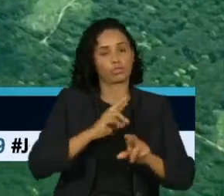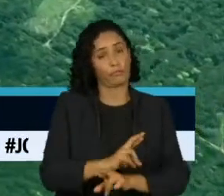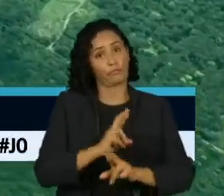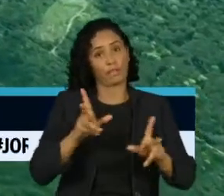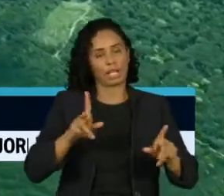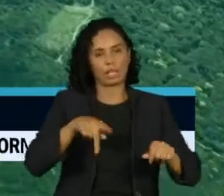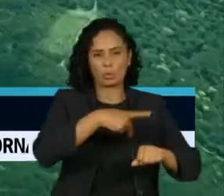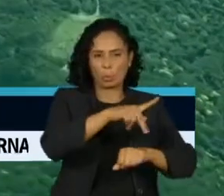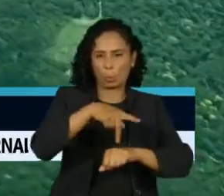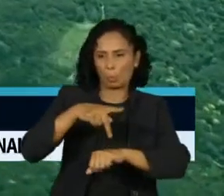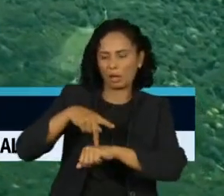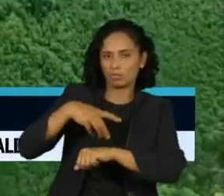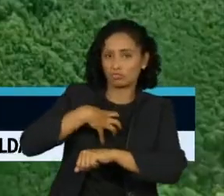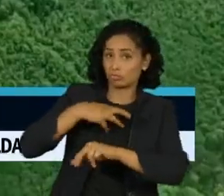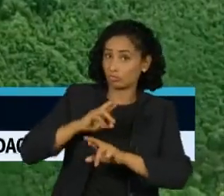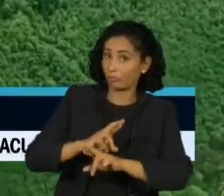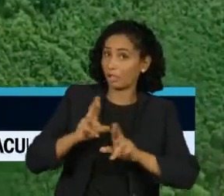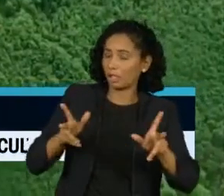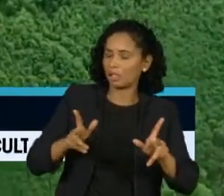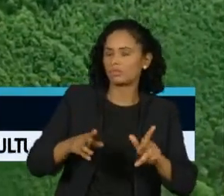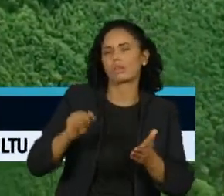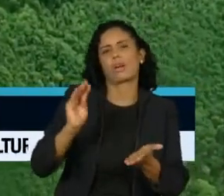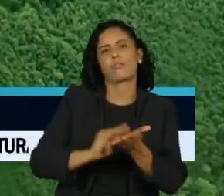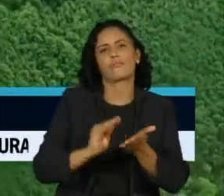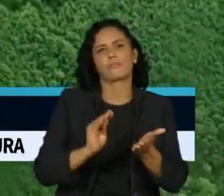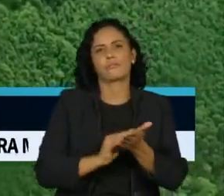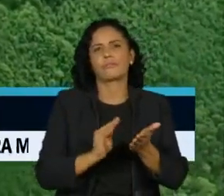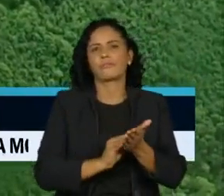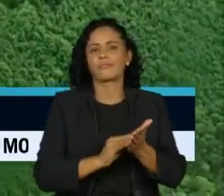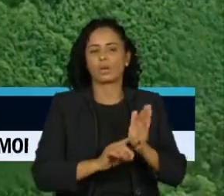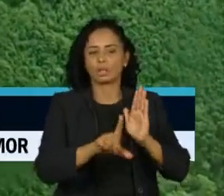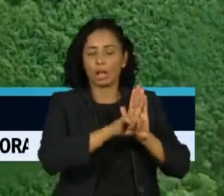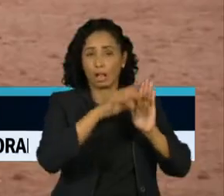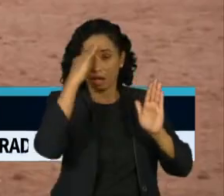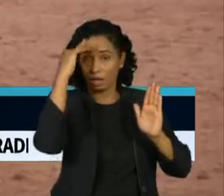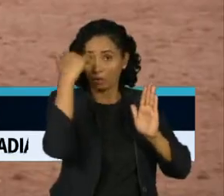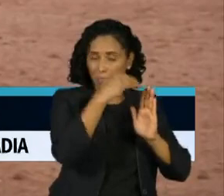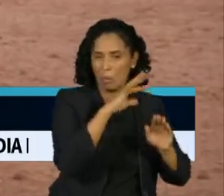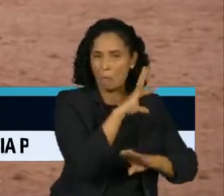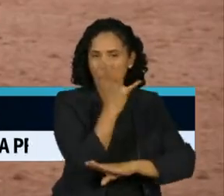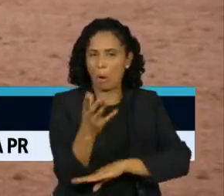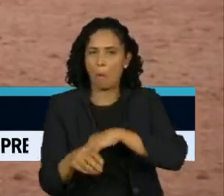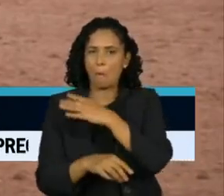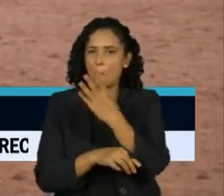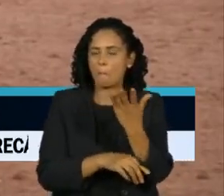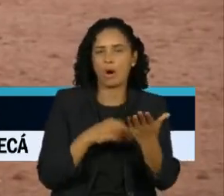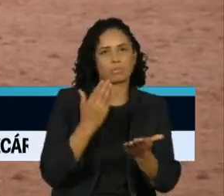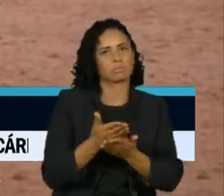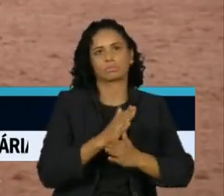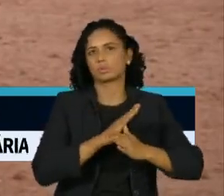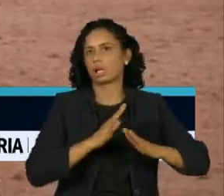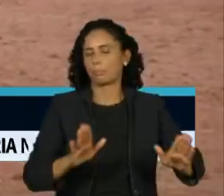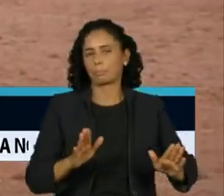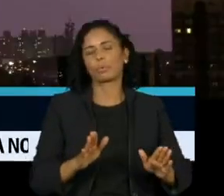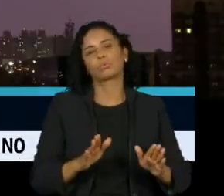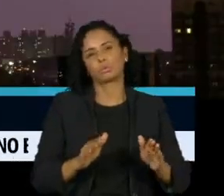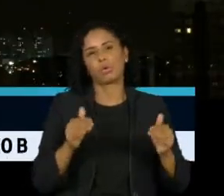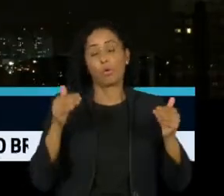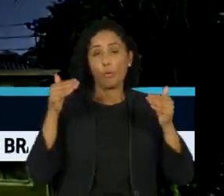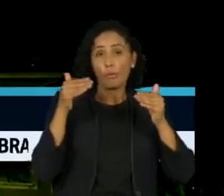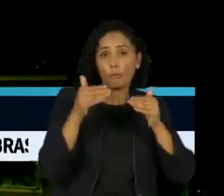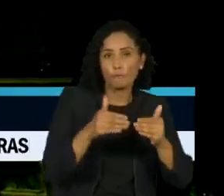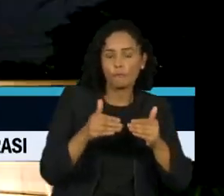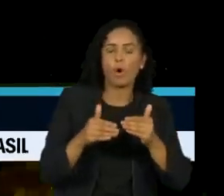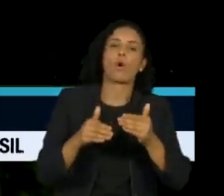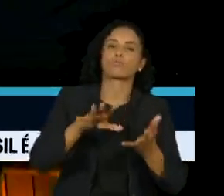A gente espera que ela continue cumprindo adequado às populações da Amazônia e visando esse novo tempo, esse